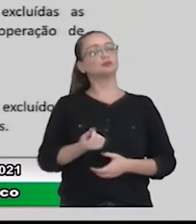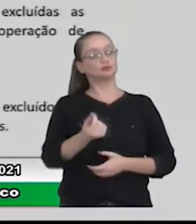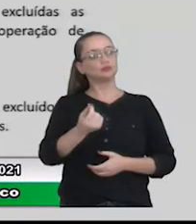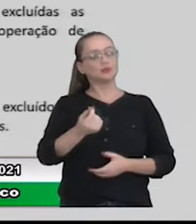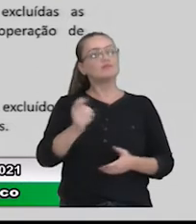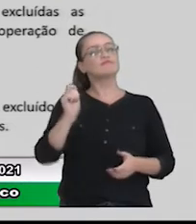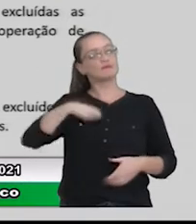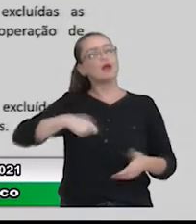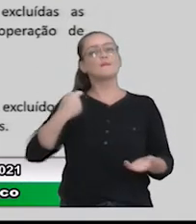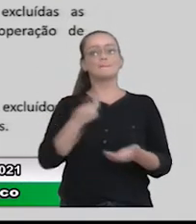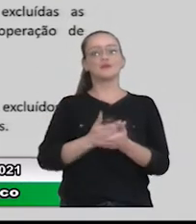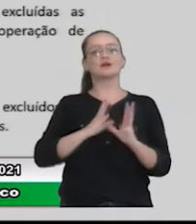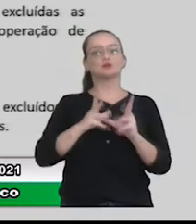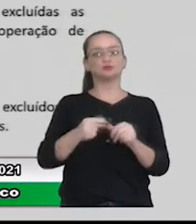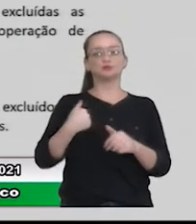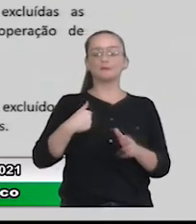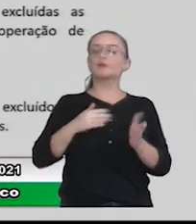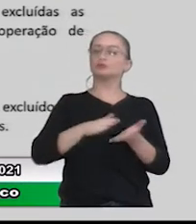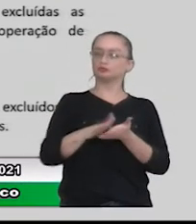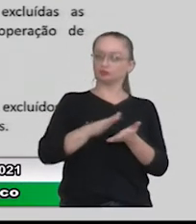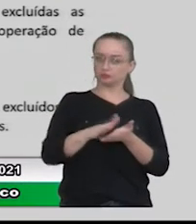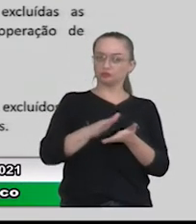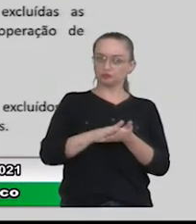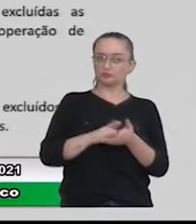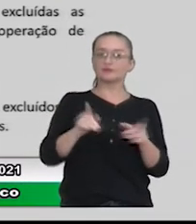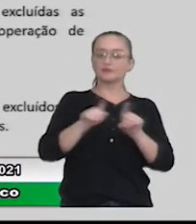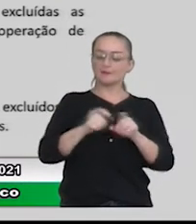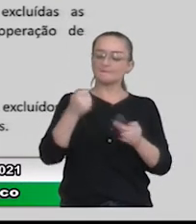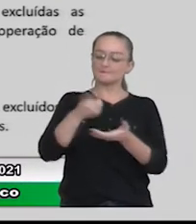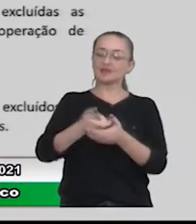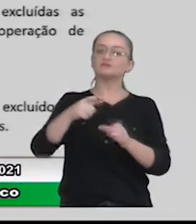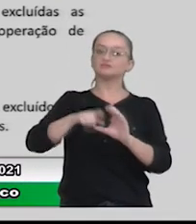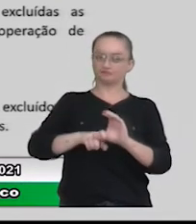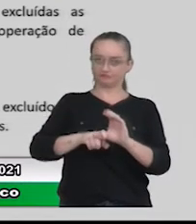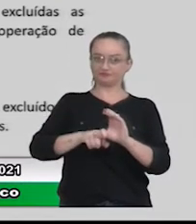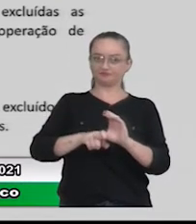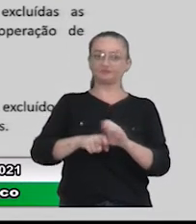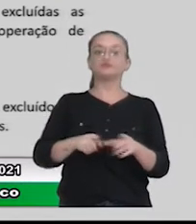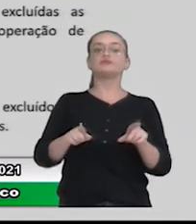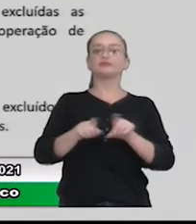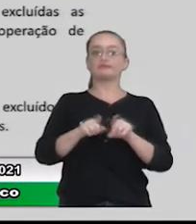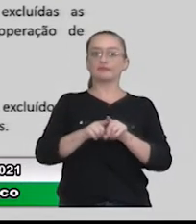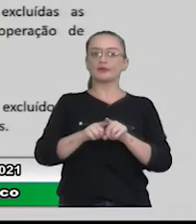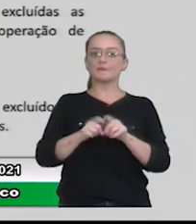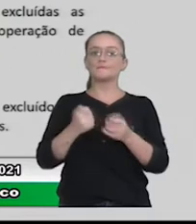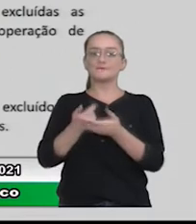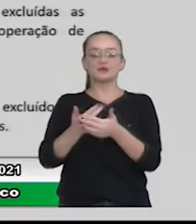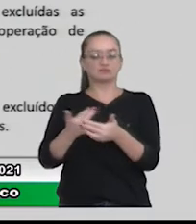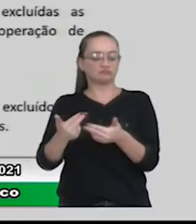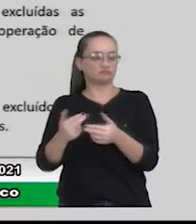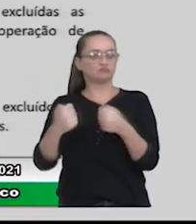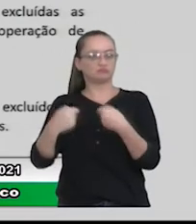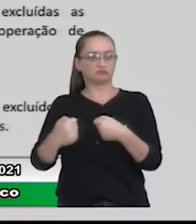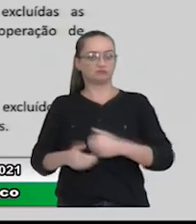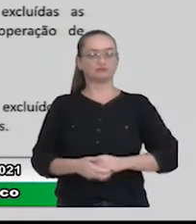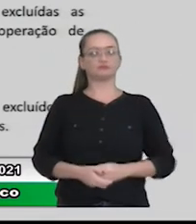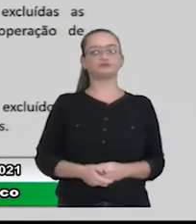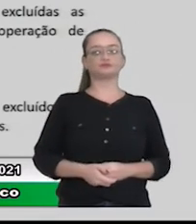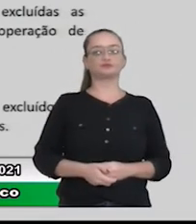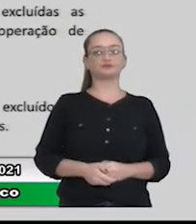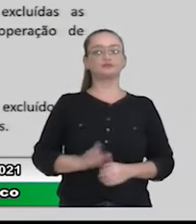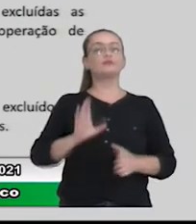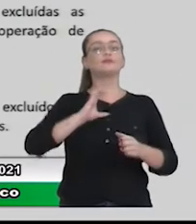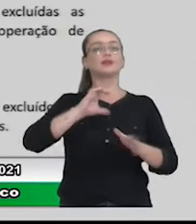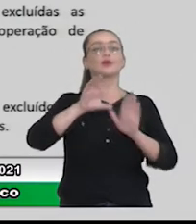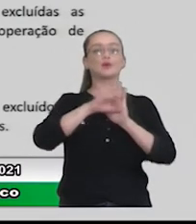para cumprir com o meu custeio e honrar os meus compromissos financeiros e a minha dívida. Aqui tem os conceitos de